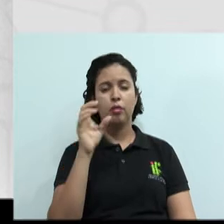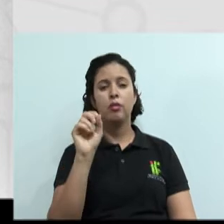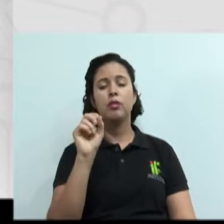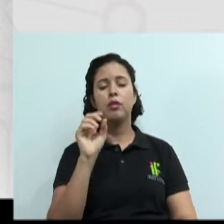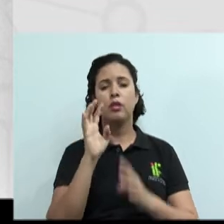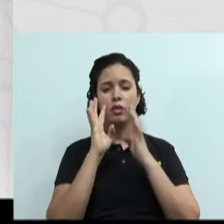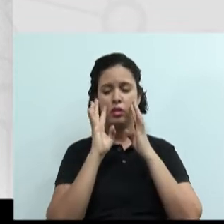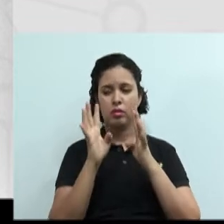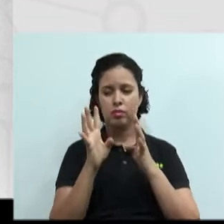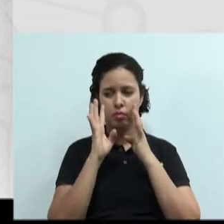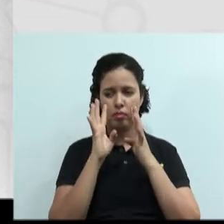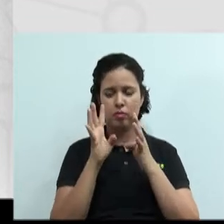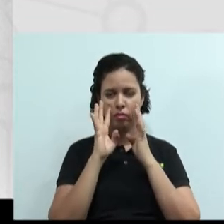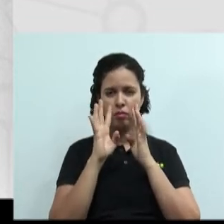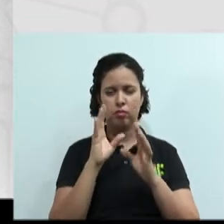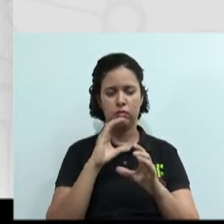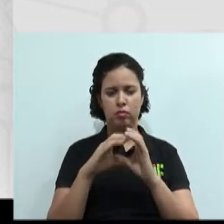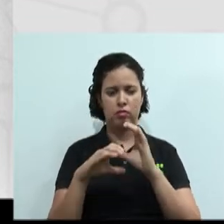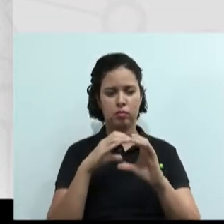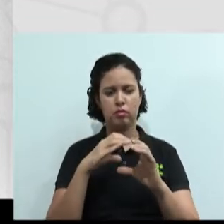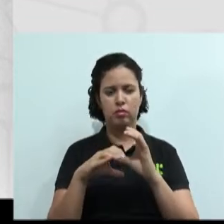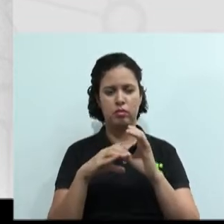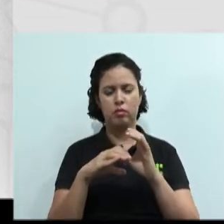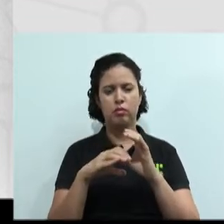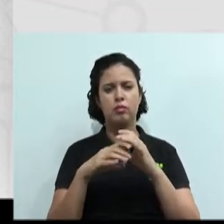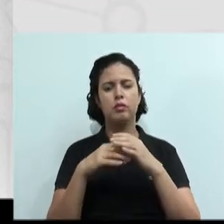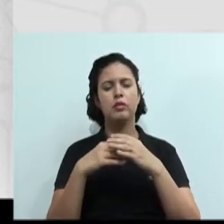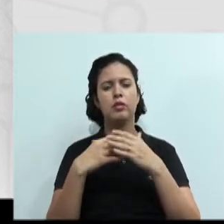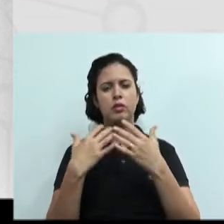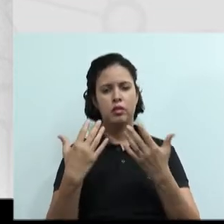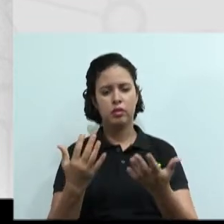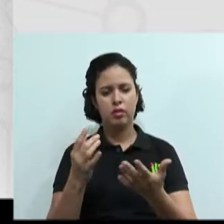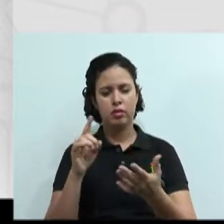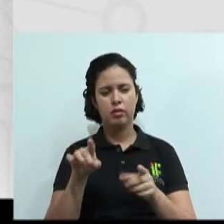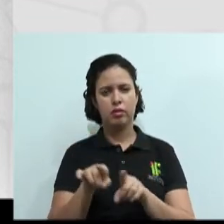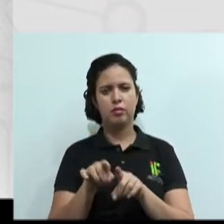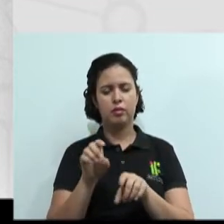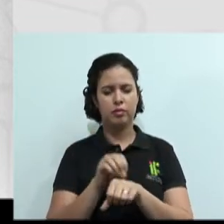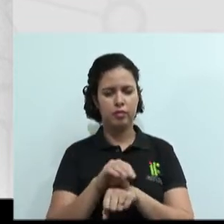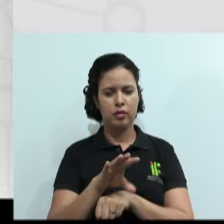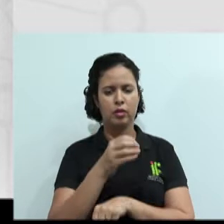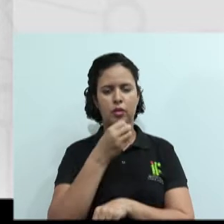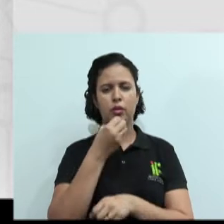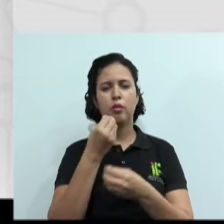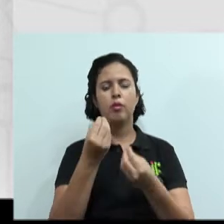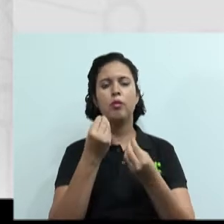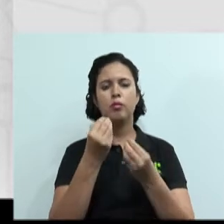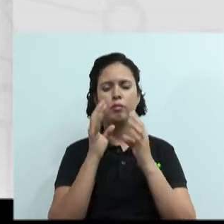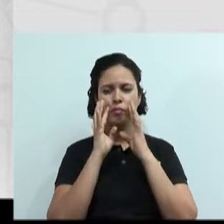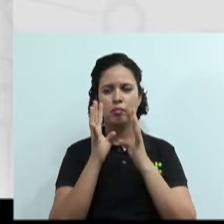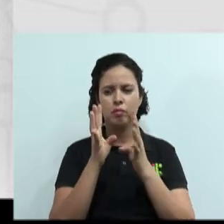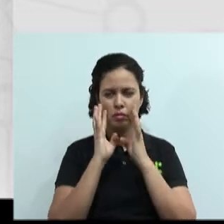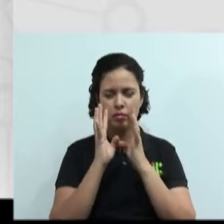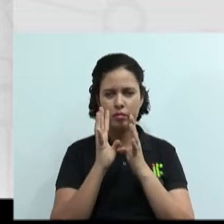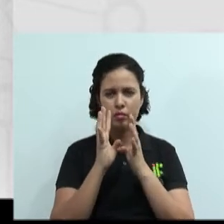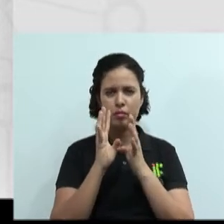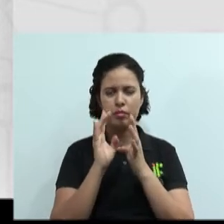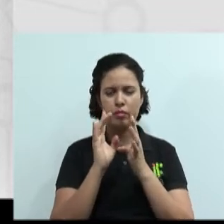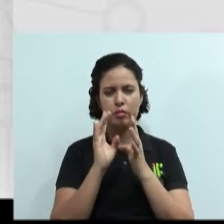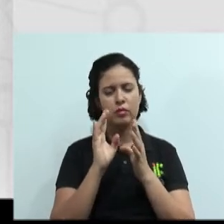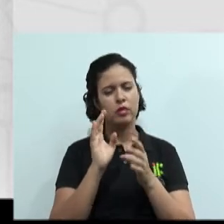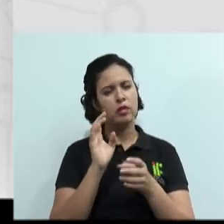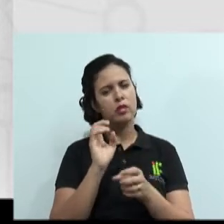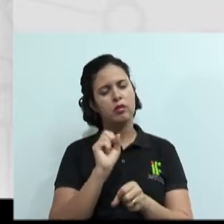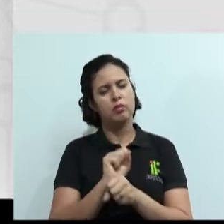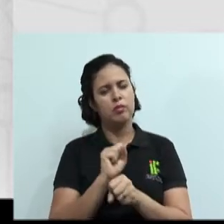comunicador da mensagem. O mesmo autor, ele dá dicas de como ser um bom ouvinte. Primeiro, você deve o quê? Controlar a